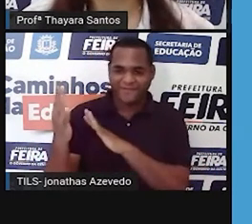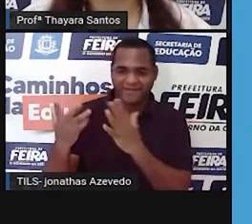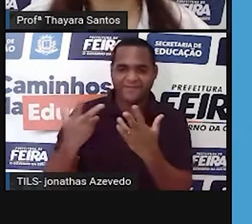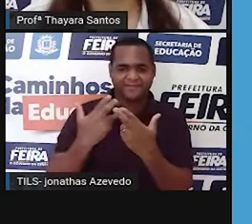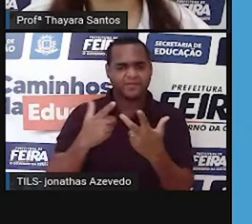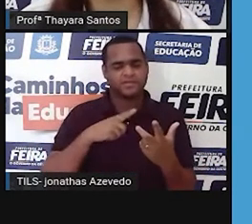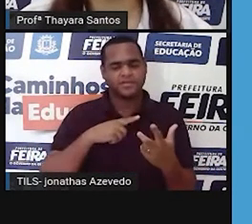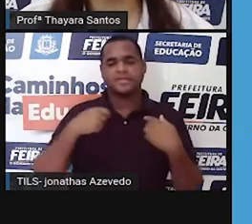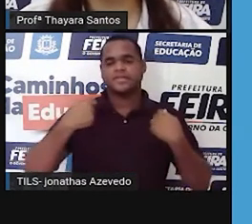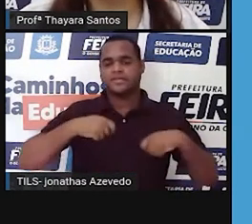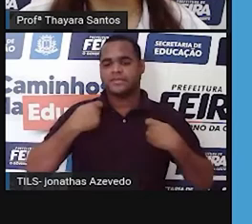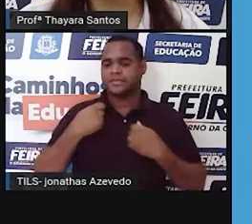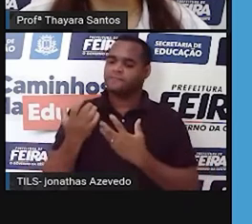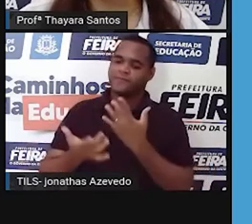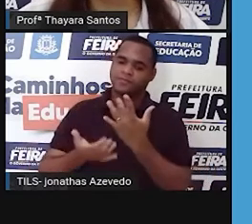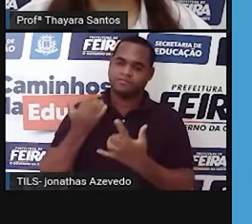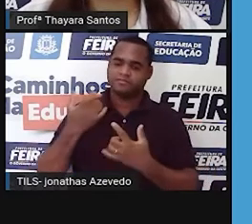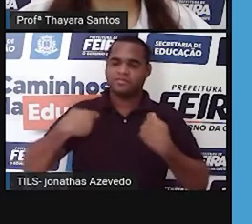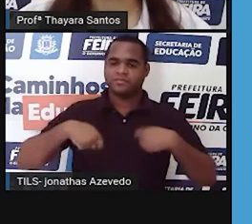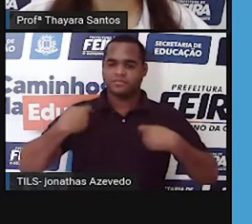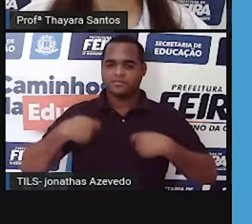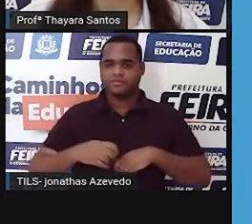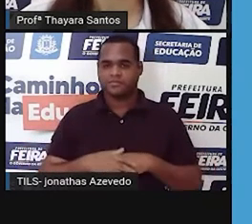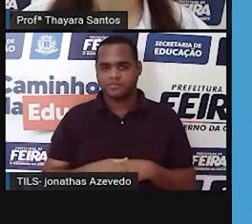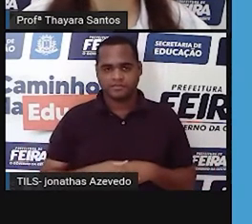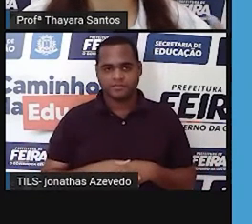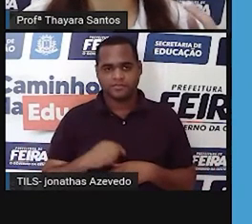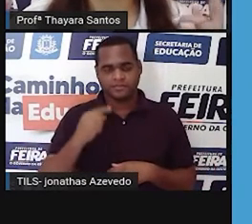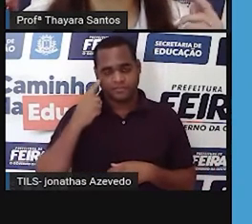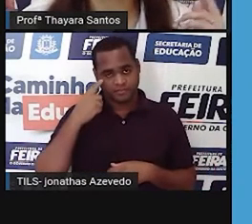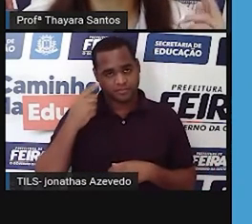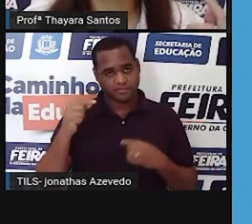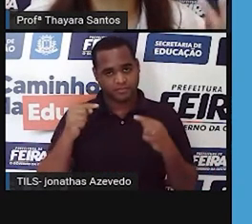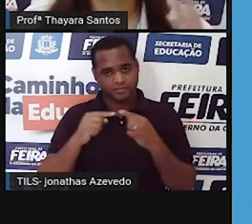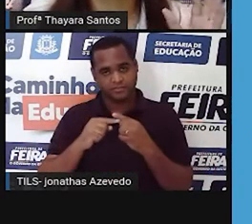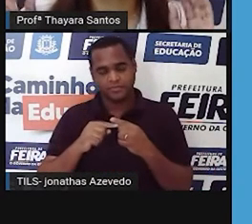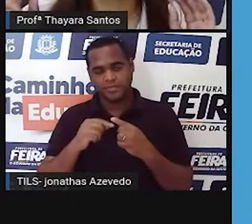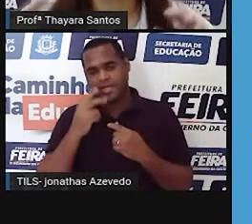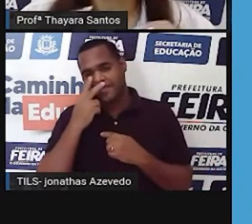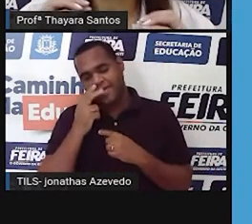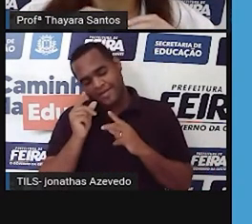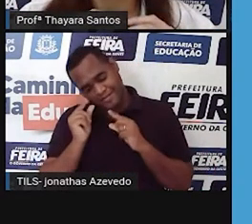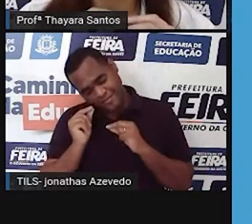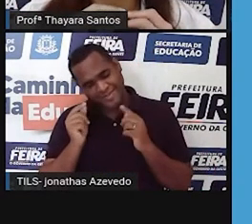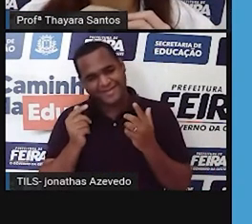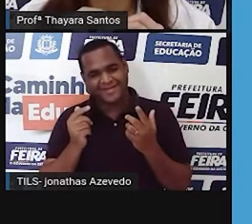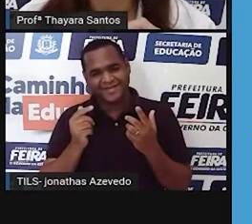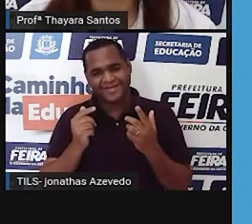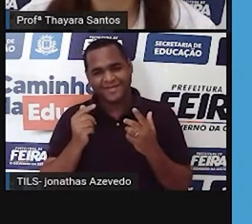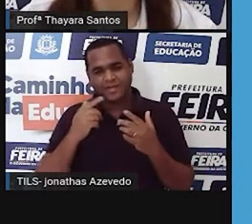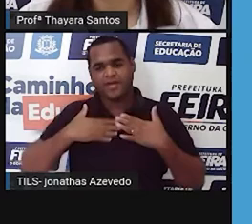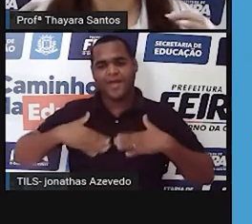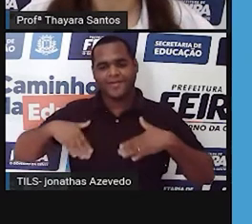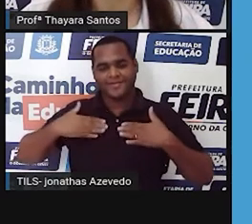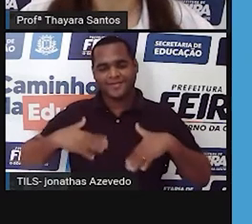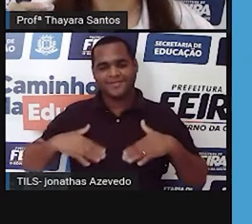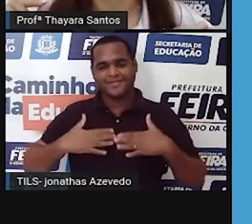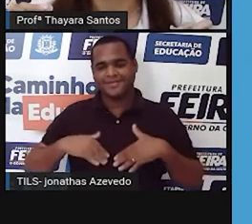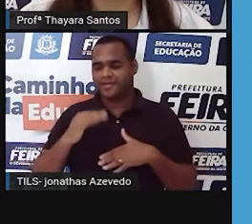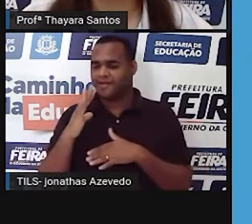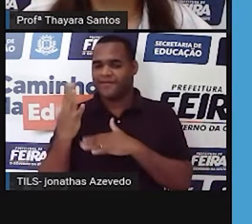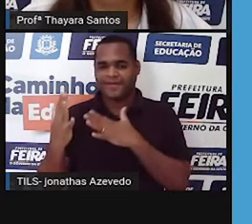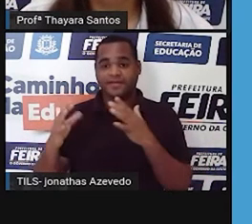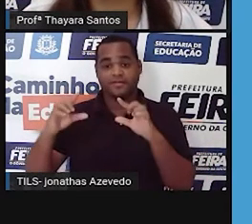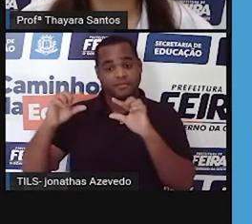elas necessitam do fogo. Por quê? Elas ficam no estágio que a gente chama de dormente, fica dormente, como se elas estivessem ali quietinhas e elas